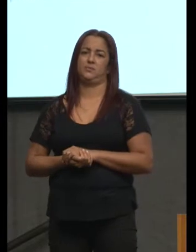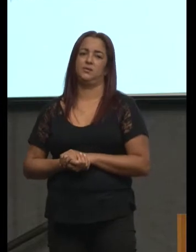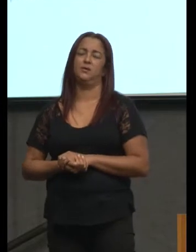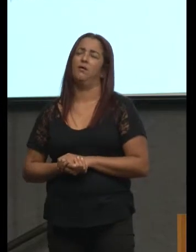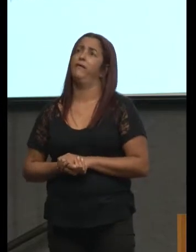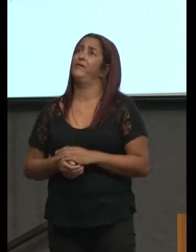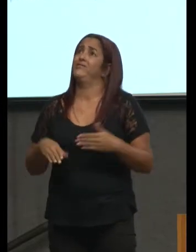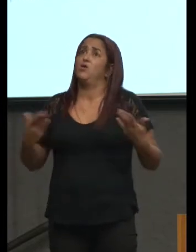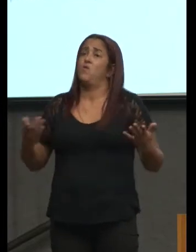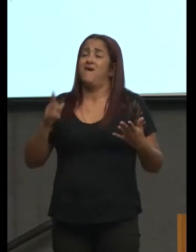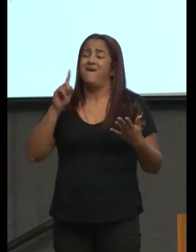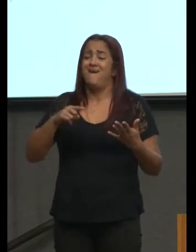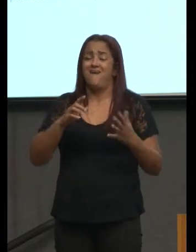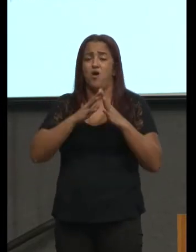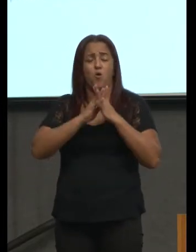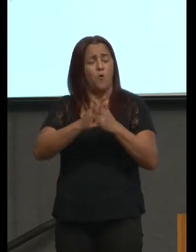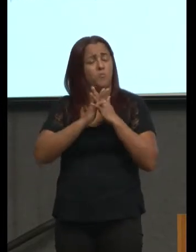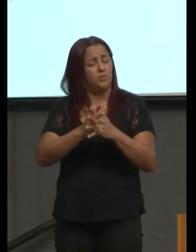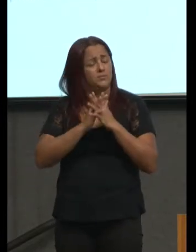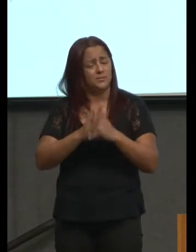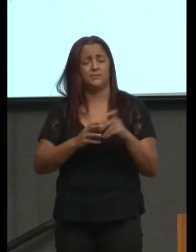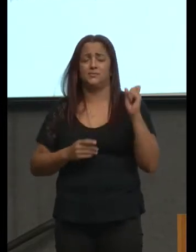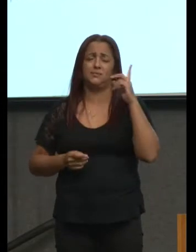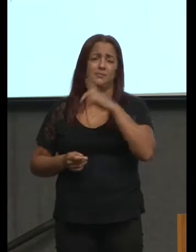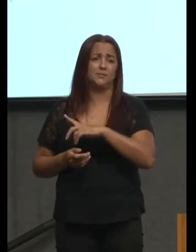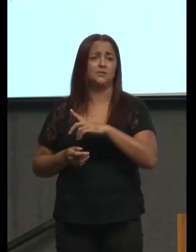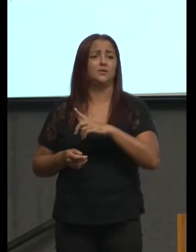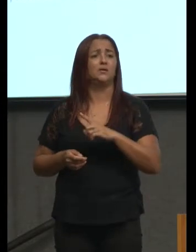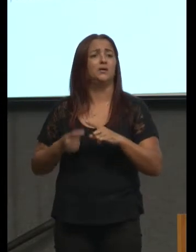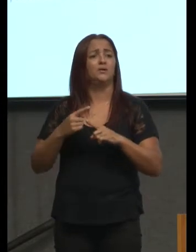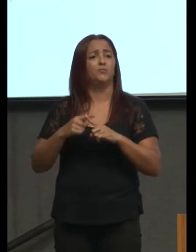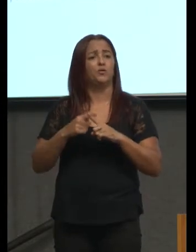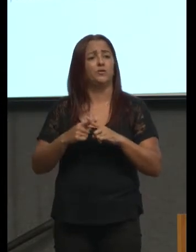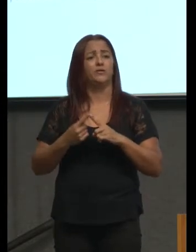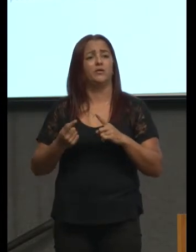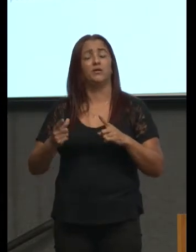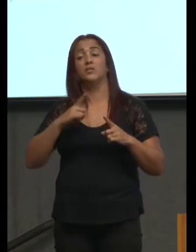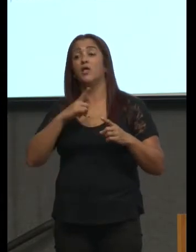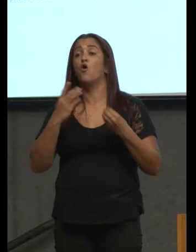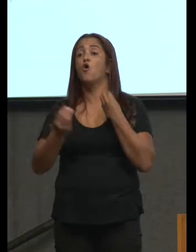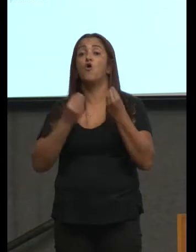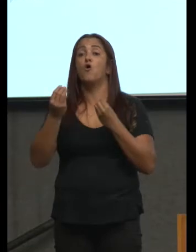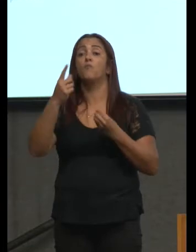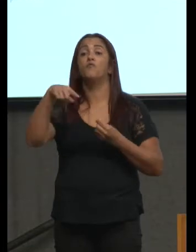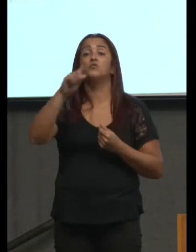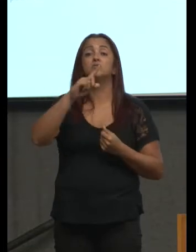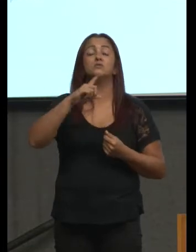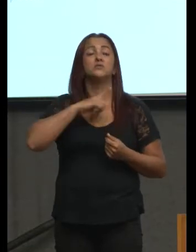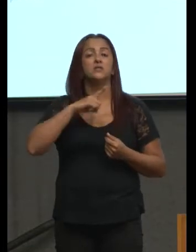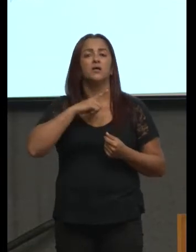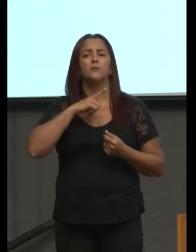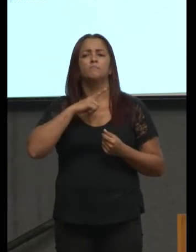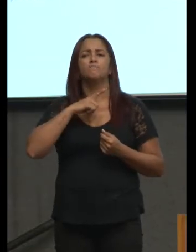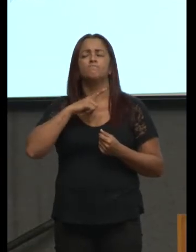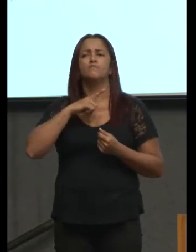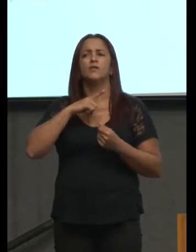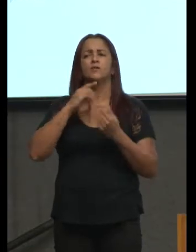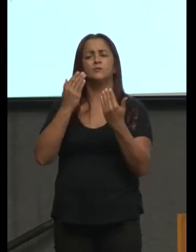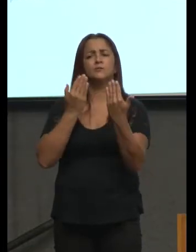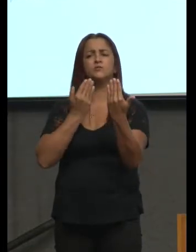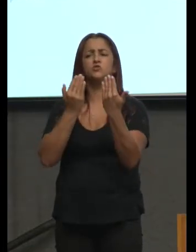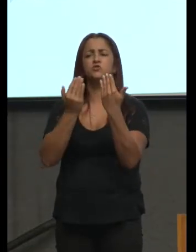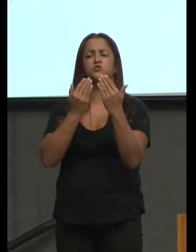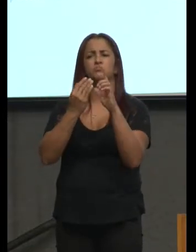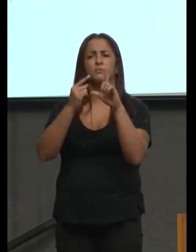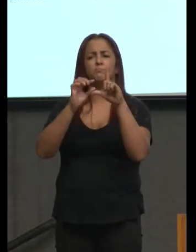é complicado é complicado então como é que você então estima um preço